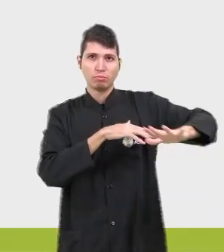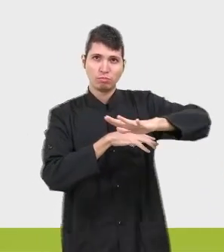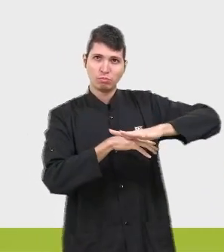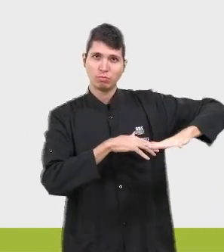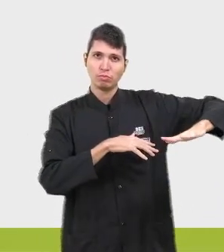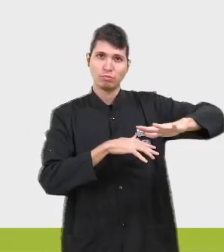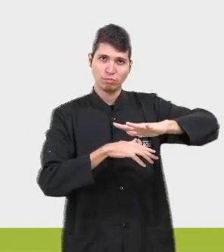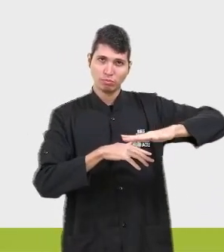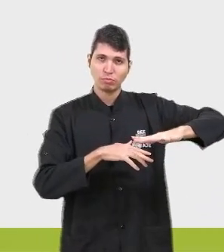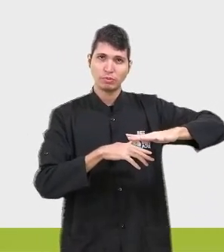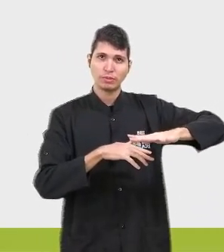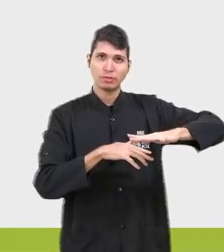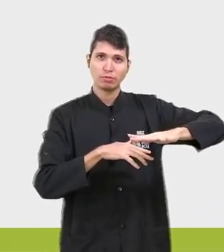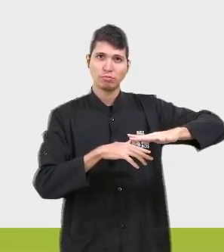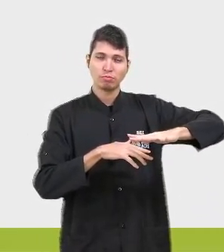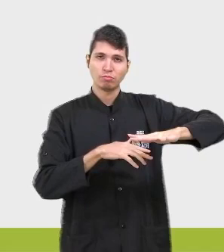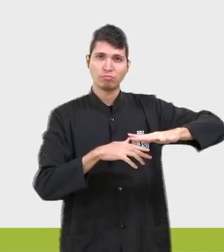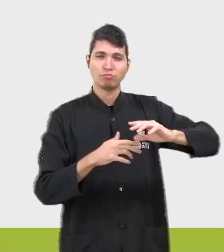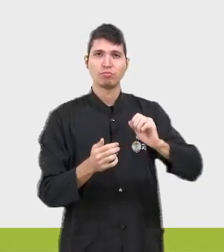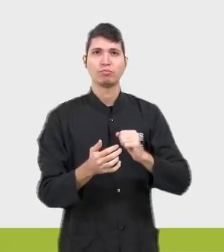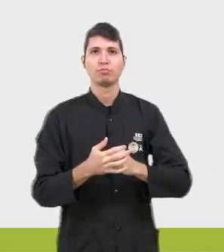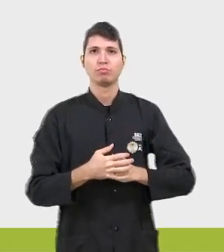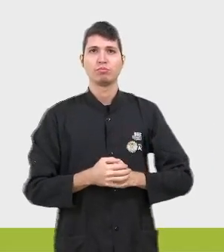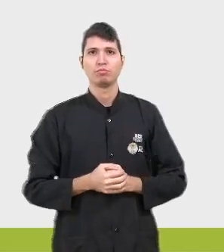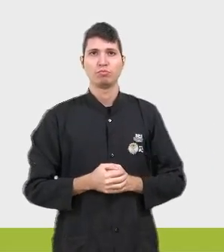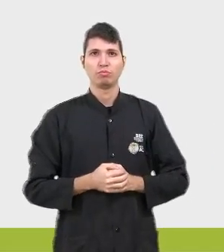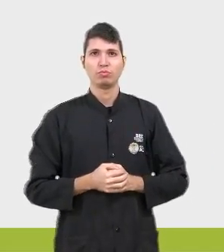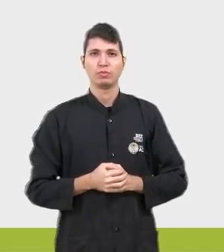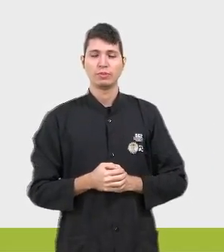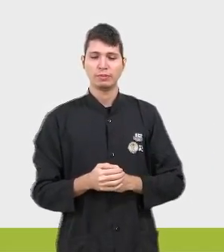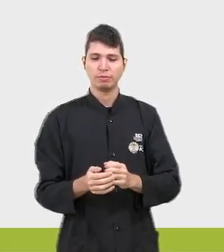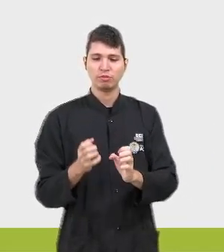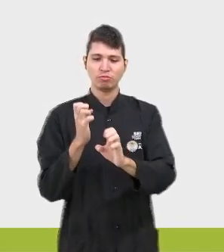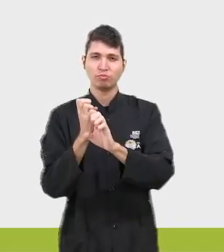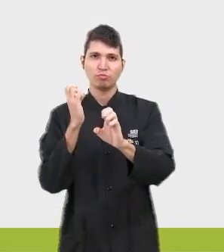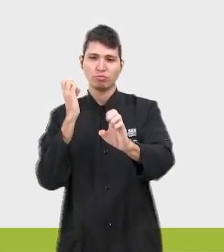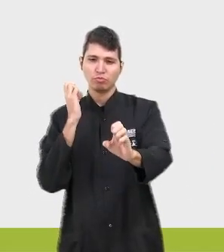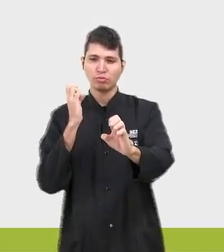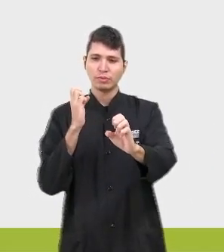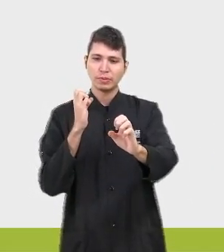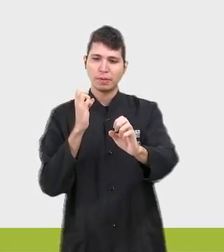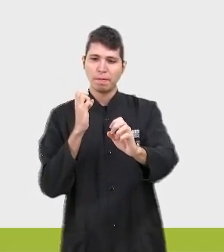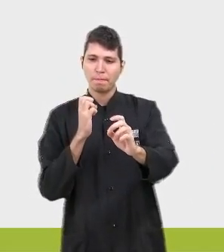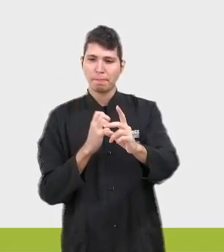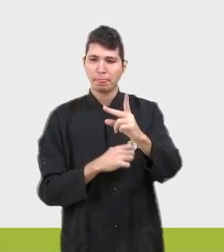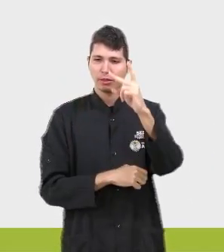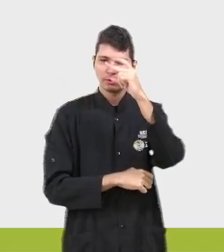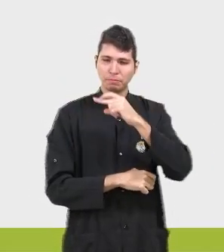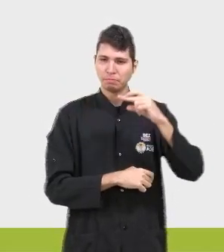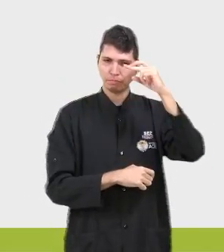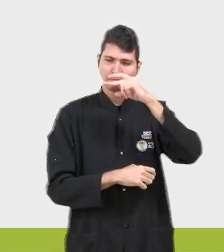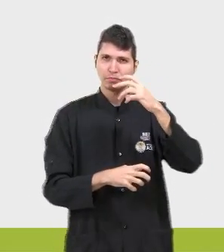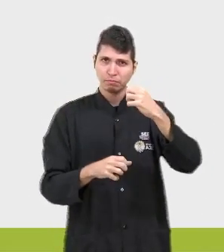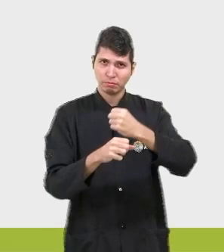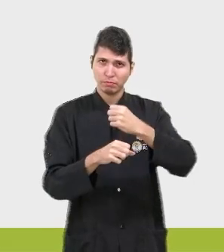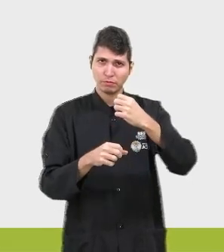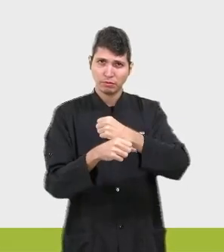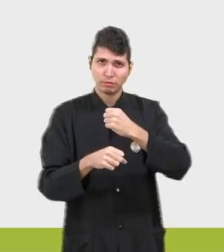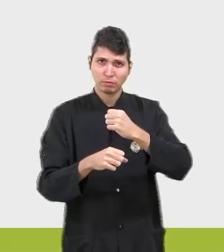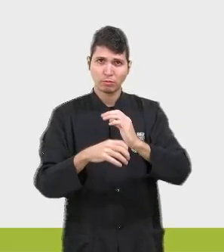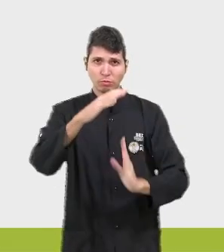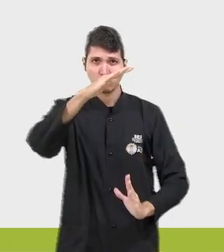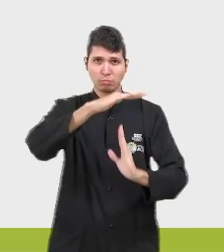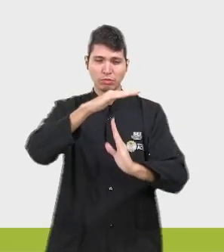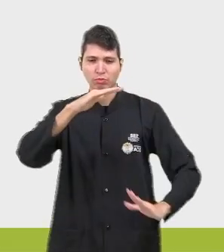análise realizada por um engenheiro, este conclui que, para construir o máximo de área do